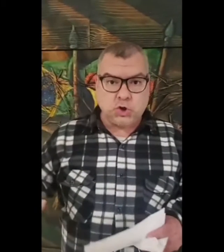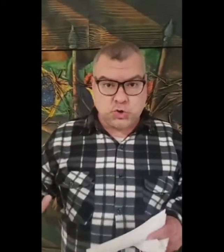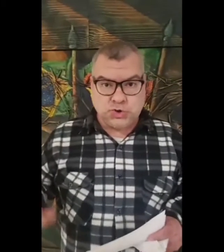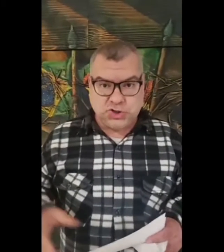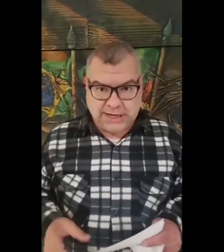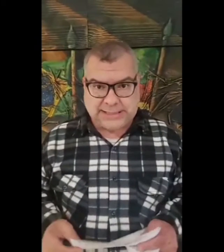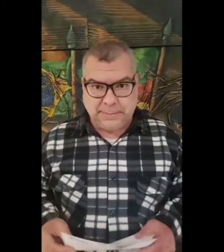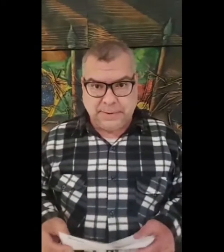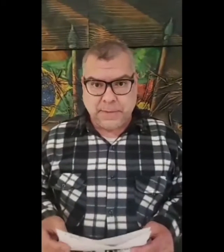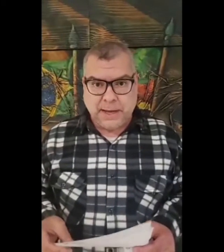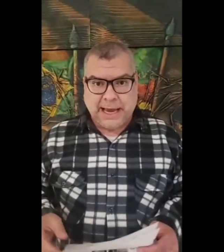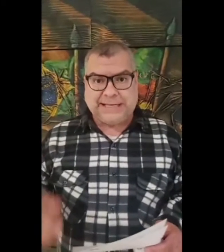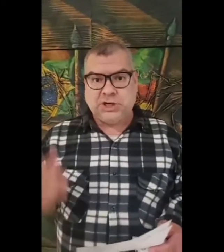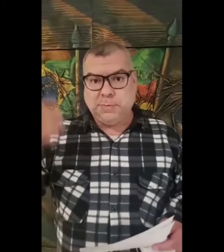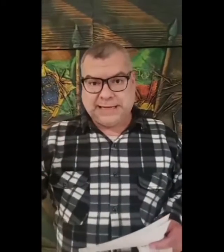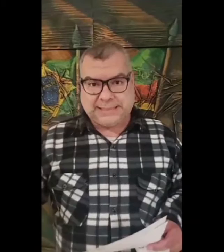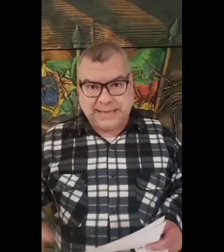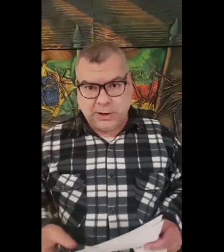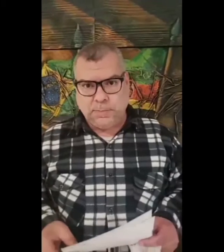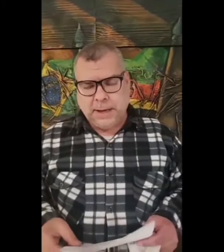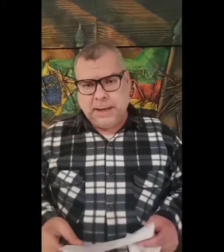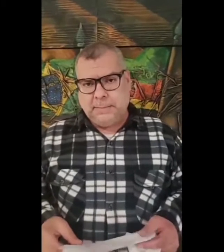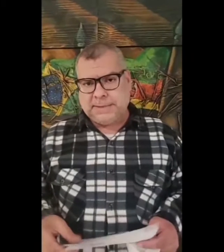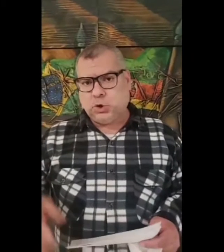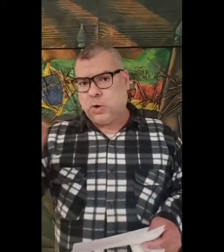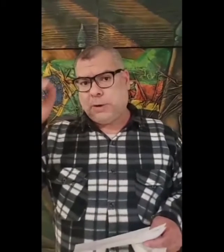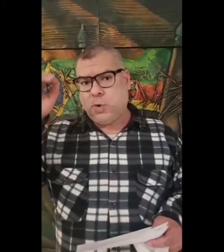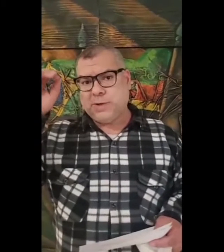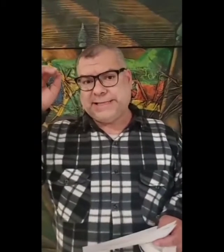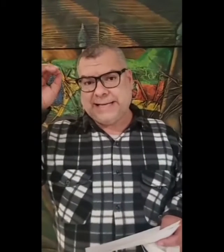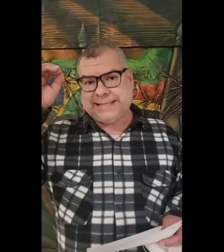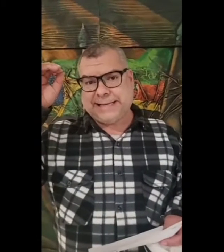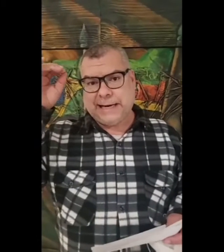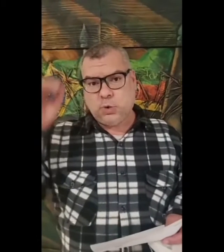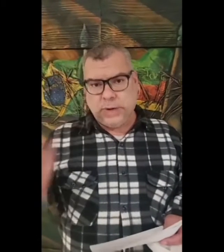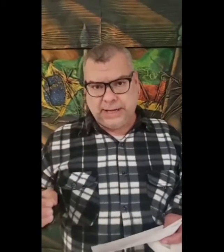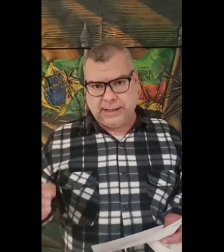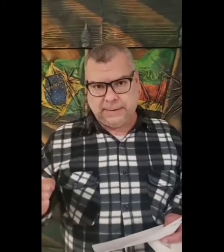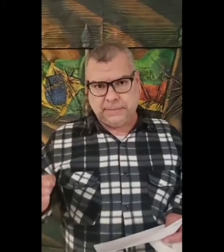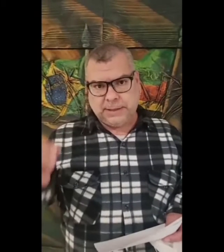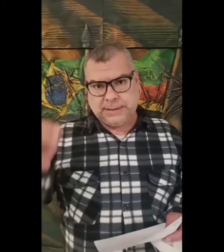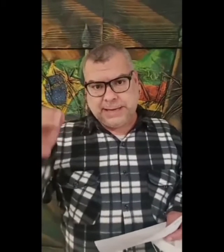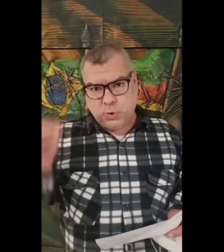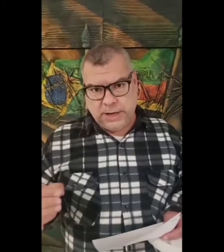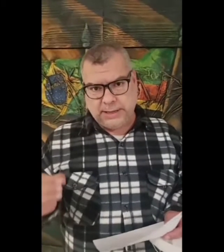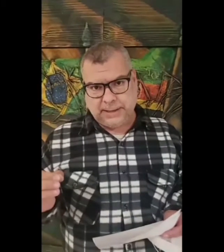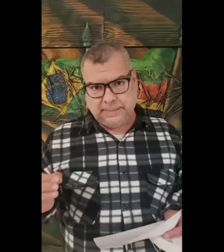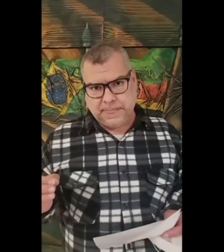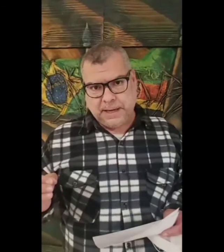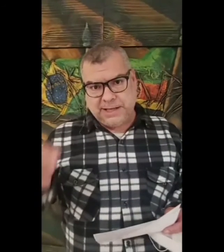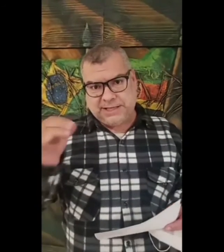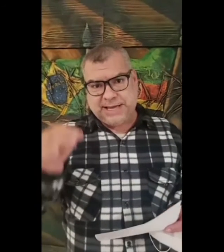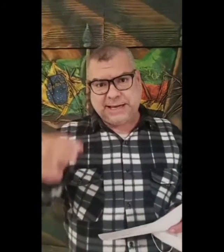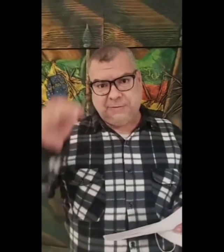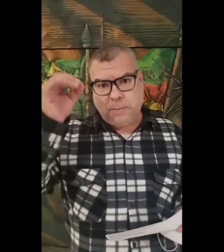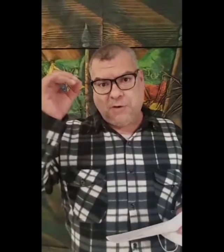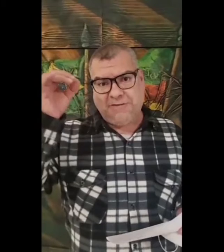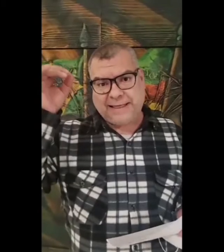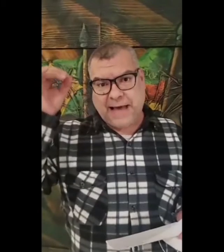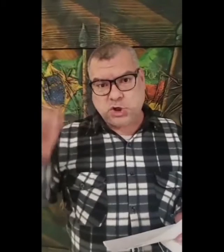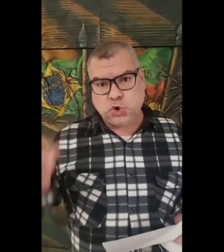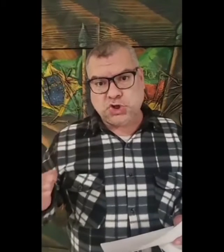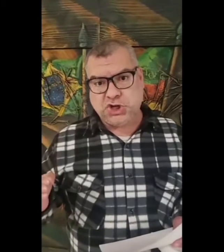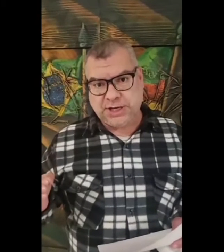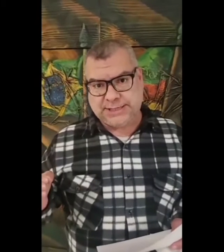que todos os dias, sabe? Essa intimidação. Mas eu estou com a consciência tranquila, tranquila. E dizer que eu vou